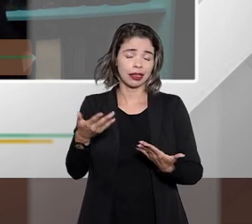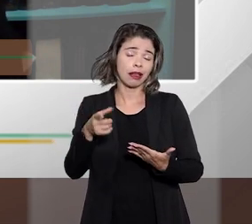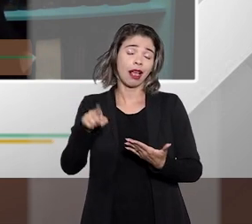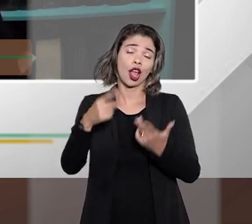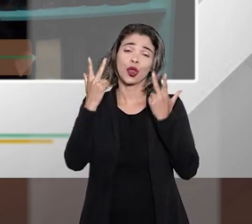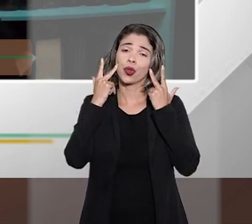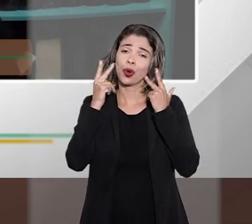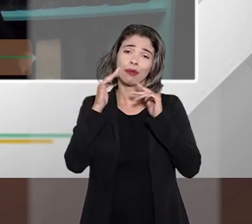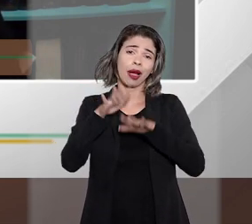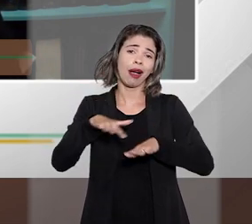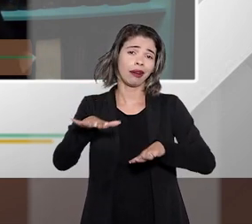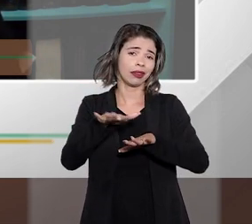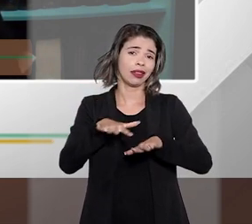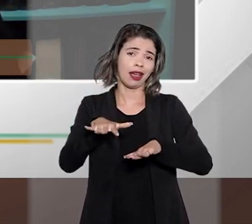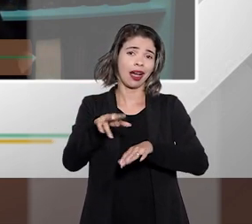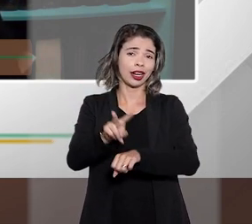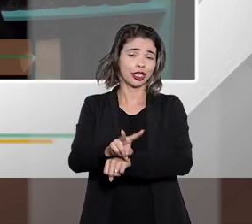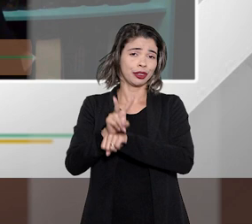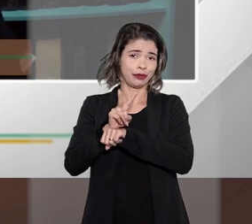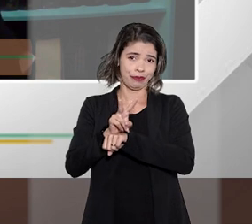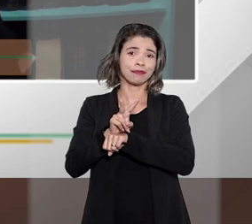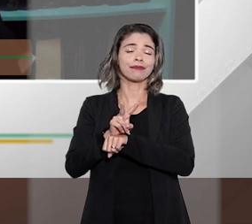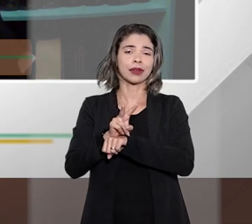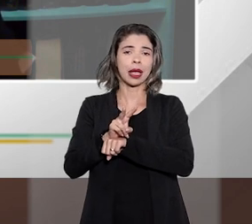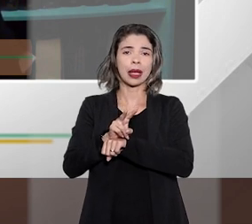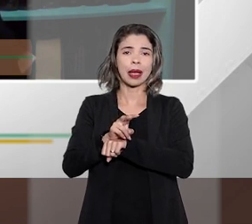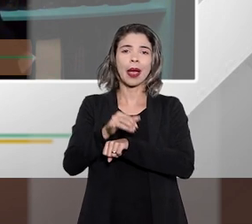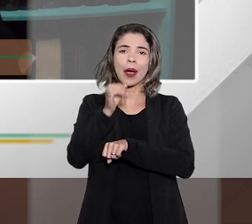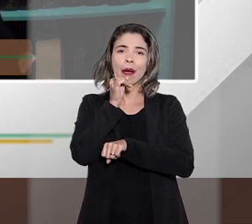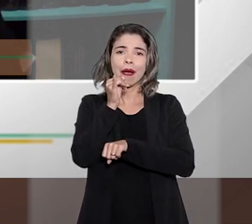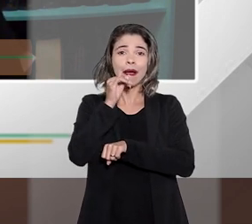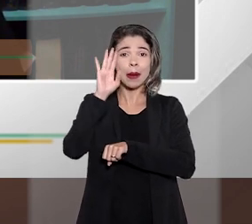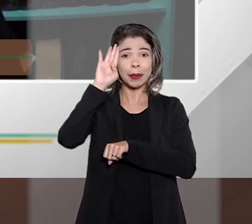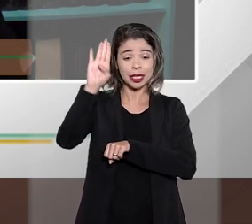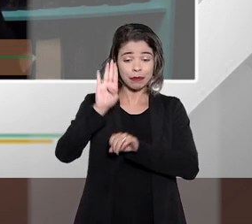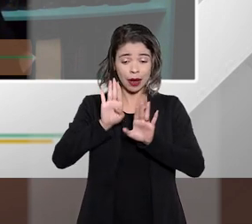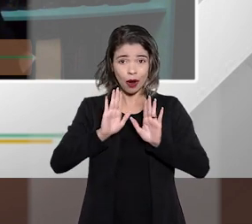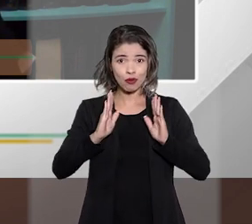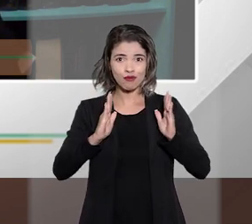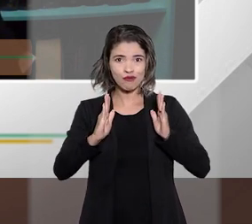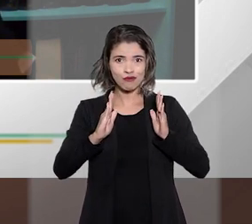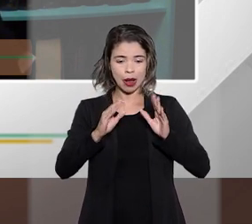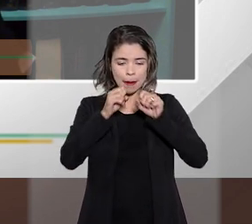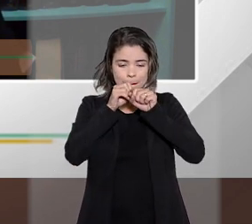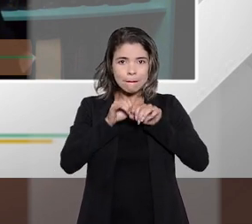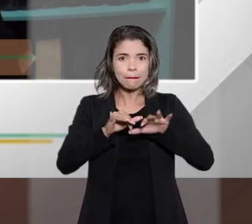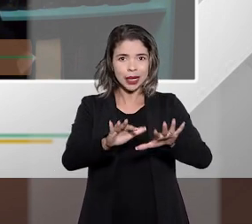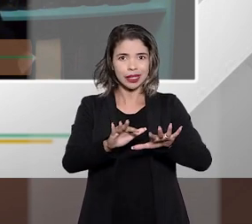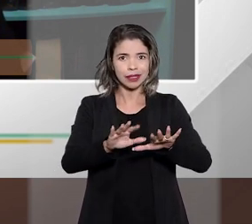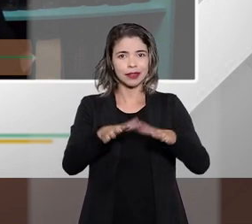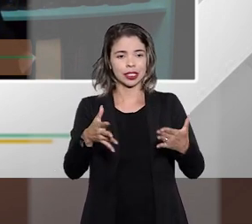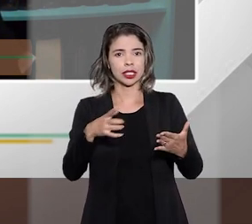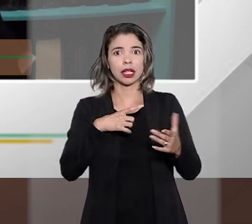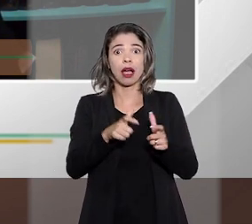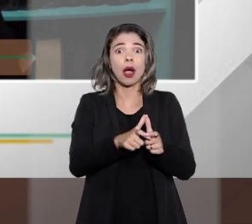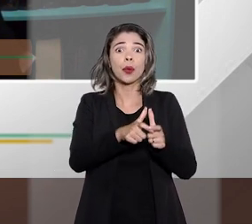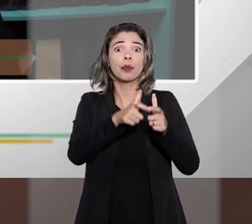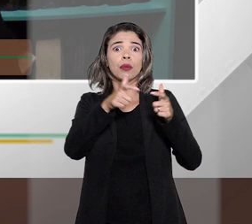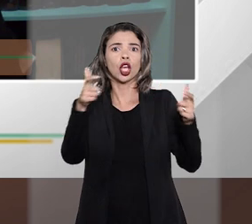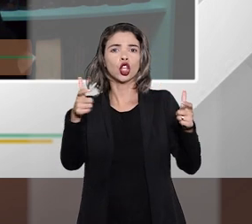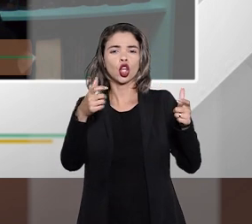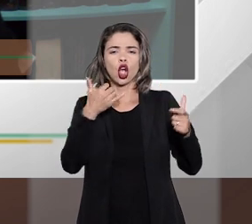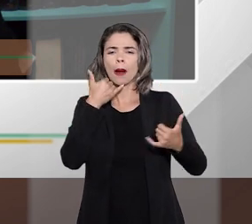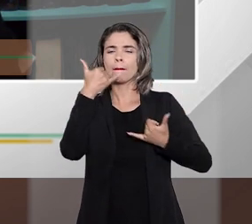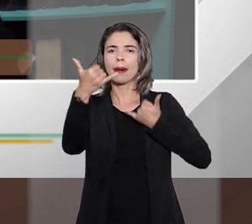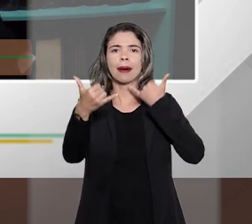empréstimo, É espantosamente comum na pandemia, inclusive, isso virou... acentuou, né? O número de